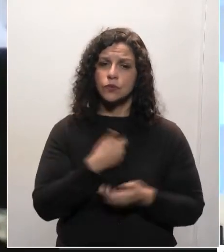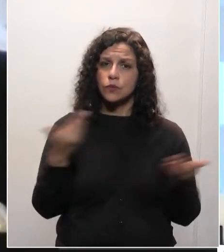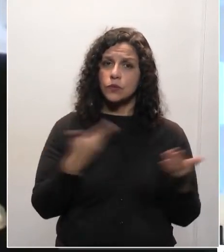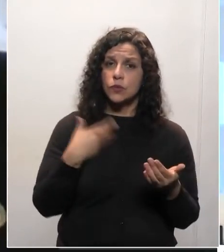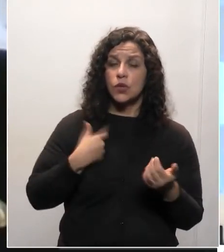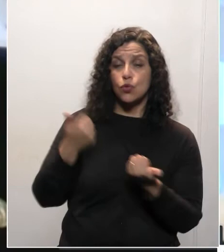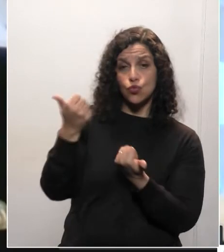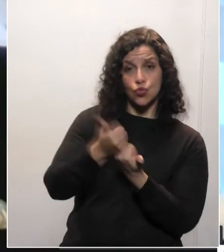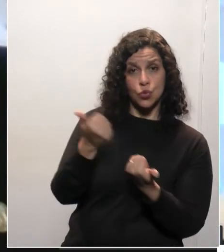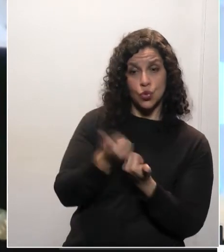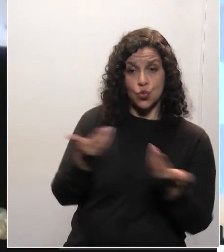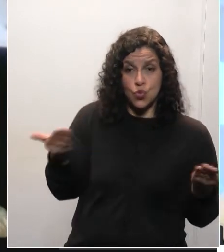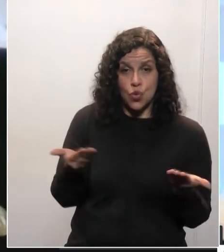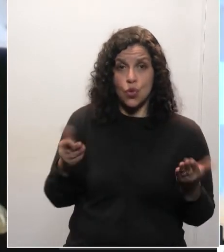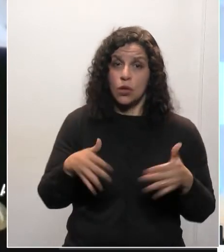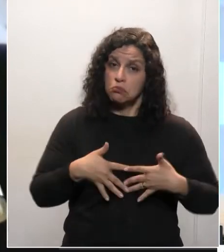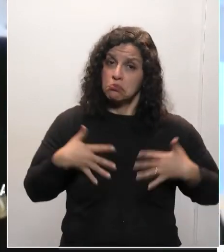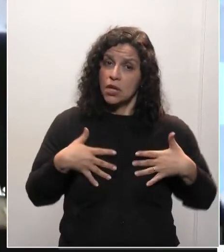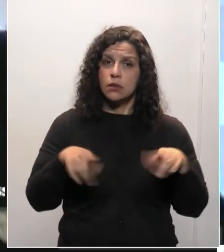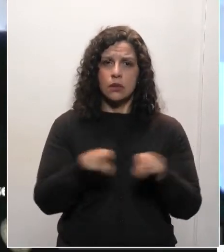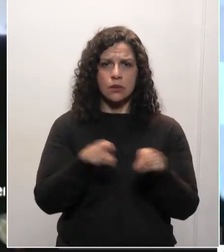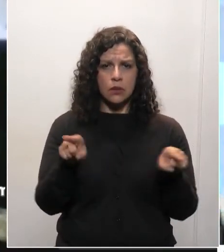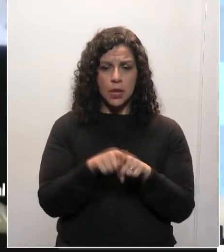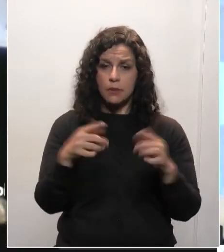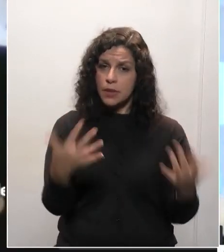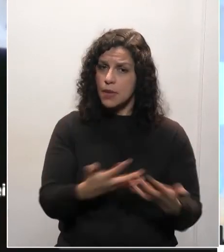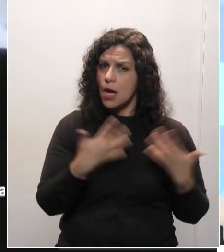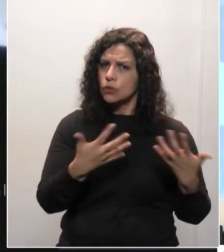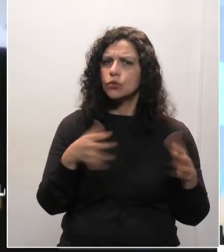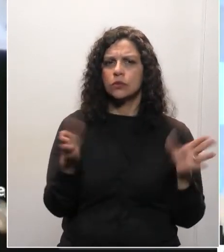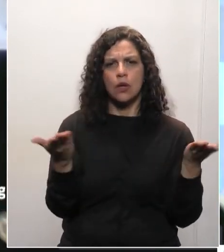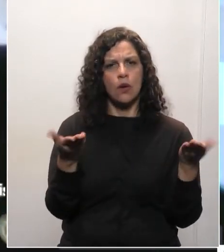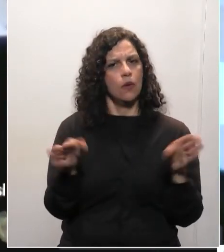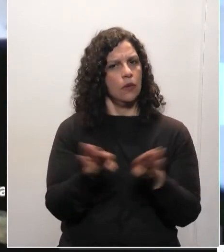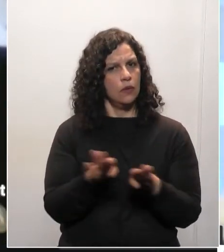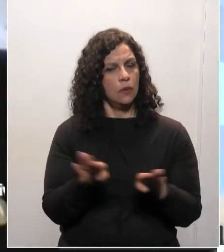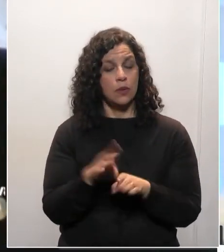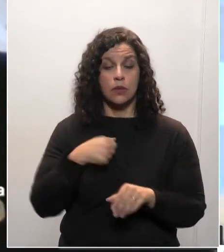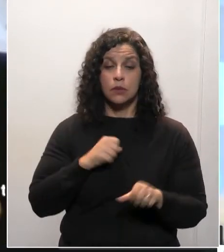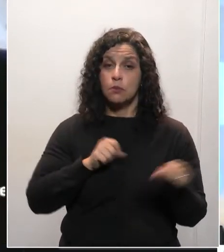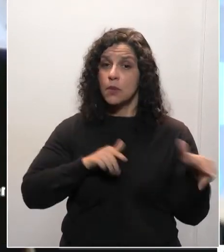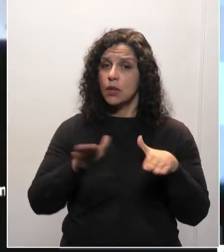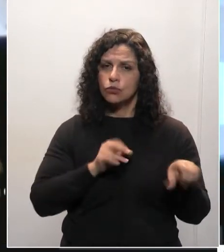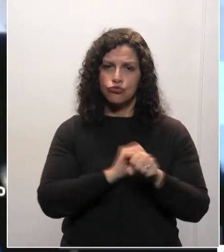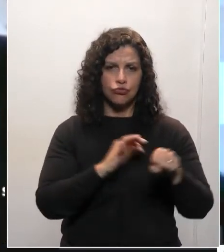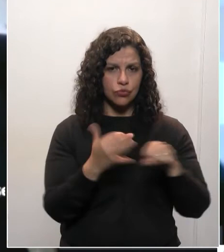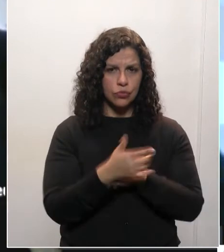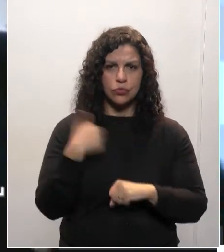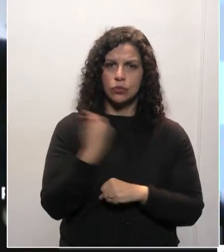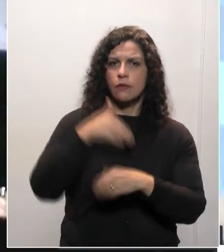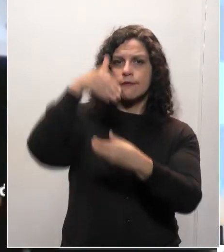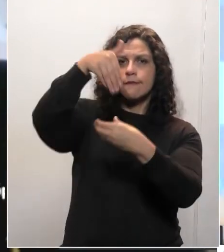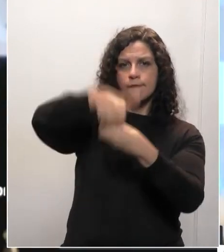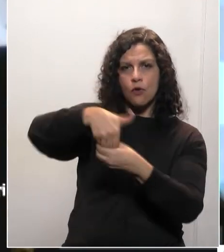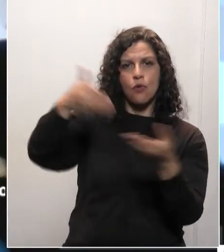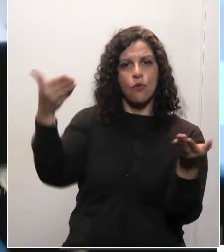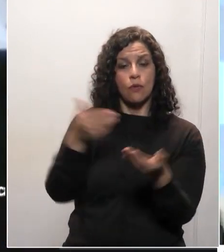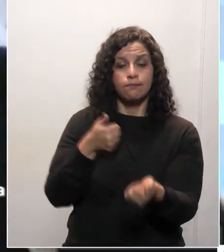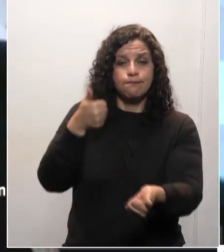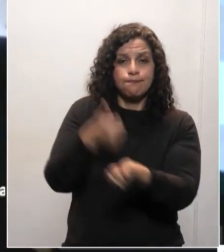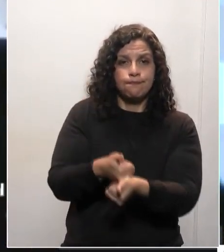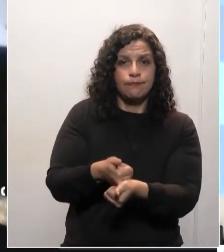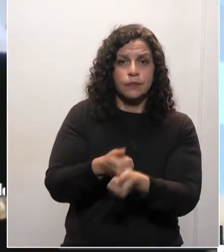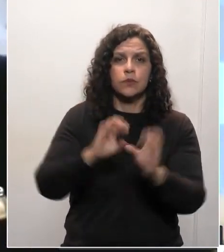interinamente, me gratifica e me dá muito estímulo, mesmo neste momento de Covid, mas as eleições estarão aí,